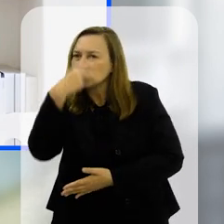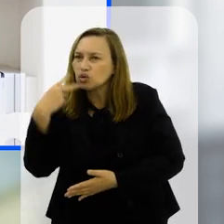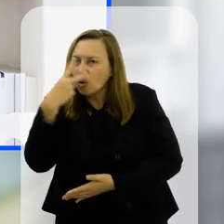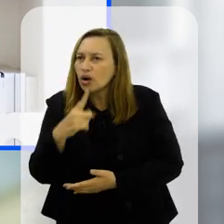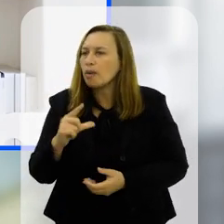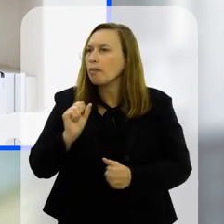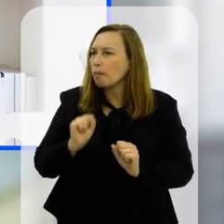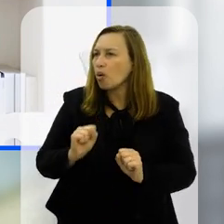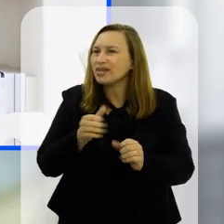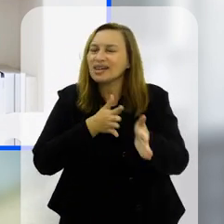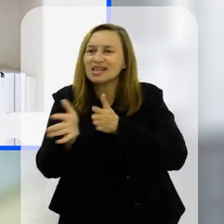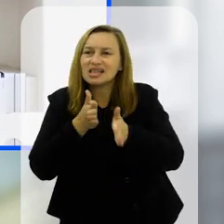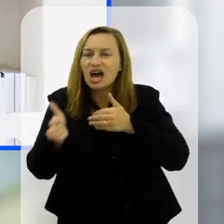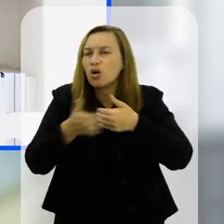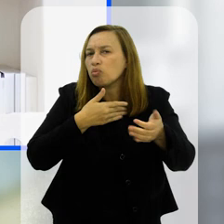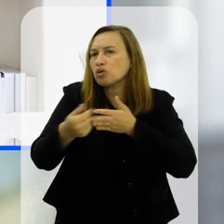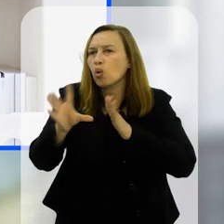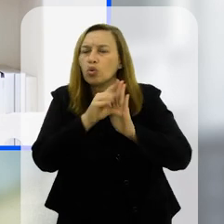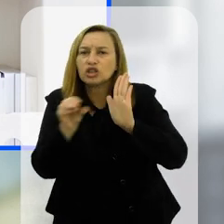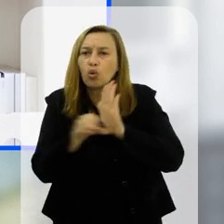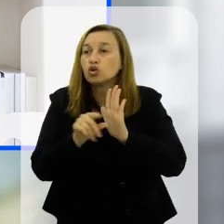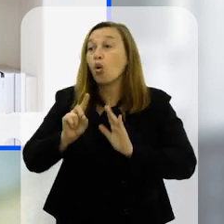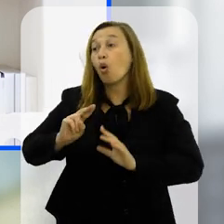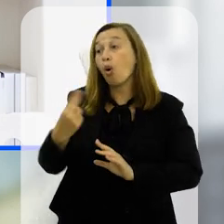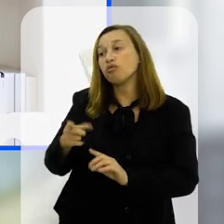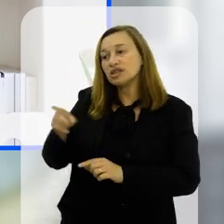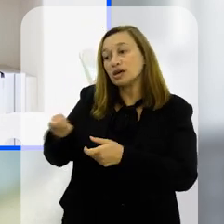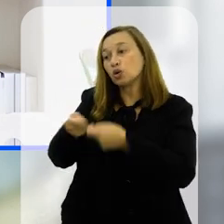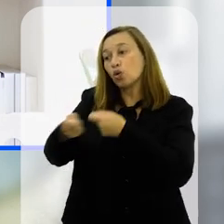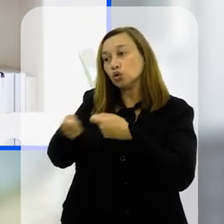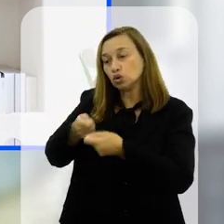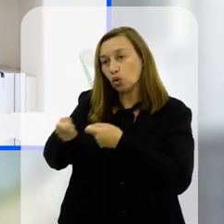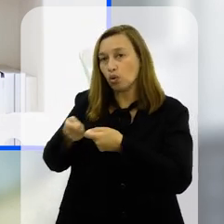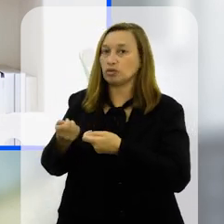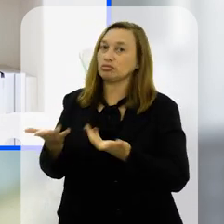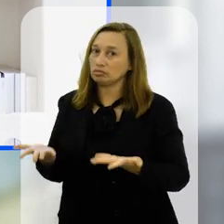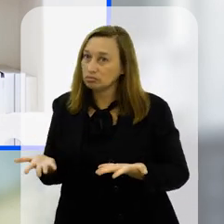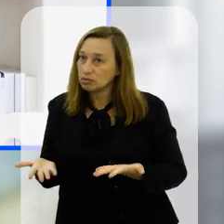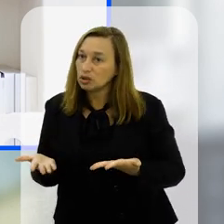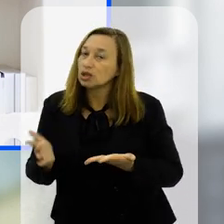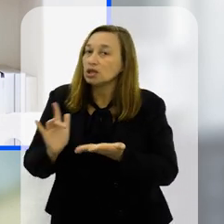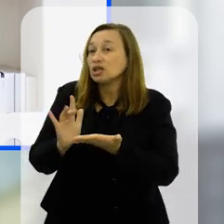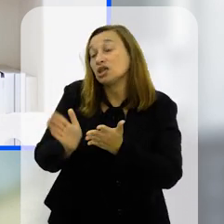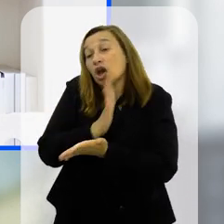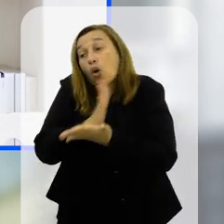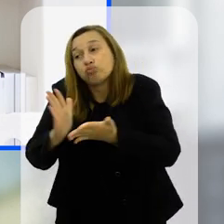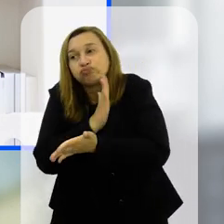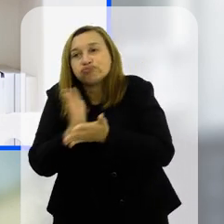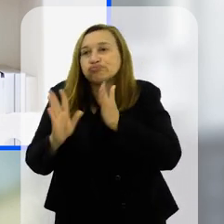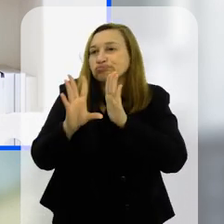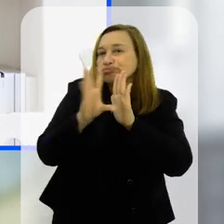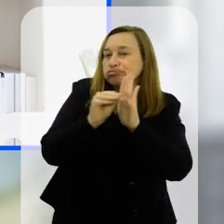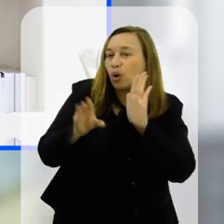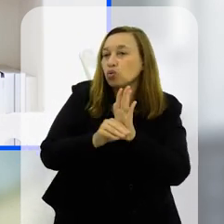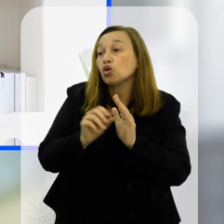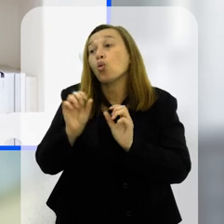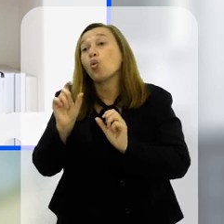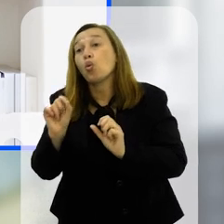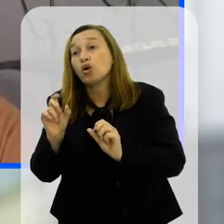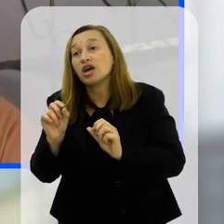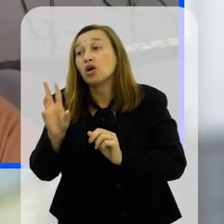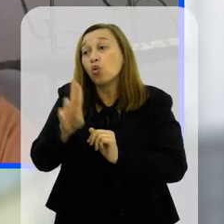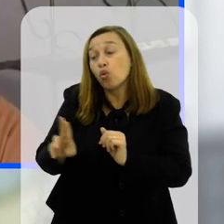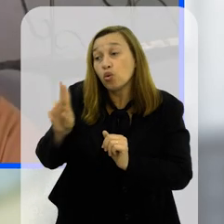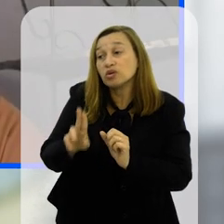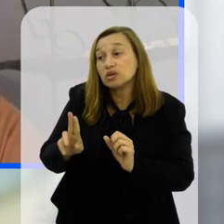horas? Eles podem acessar qualquer conteúdo ou você tem também aí um certo tipo de monitoramento em relação ao que que eles vão